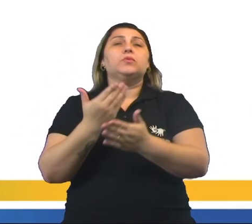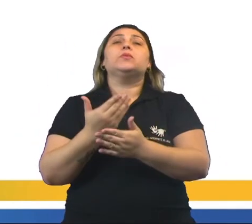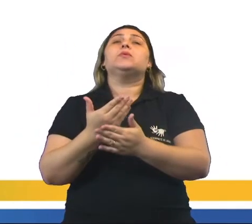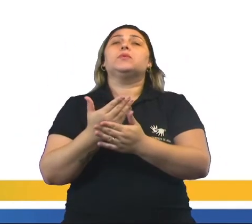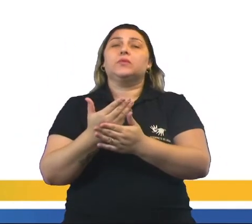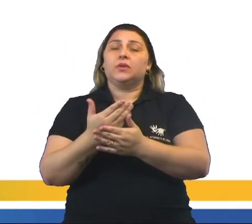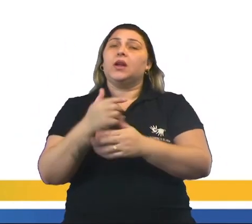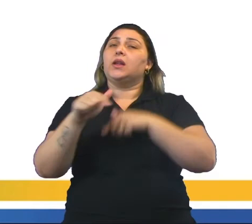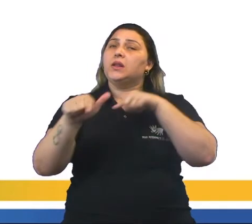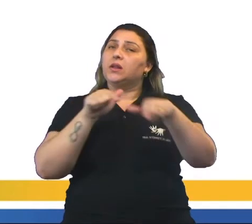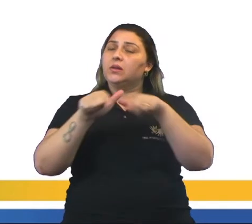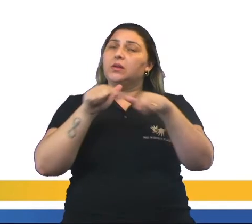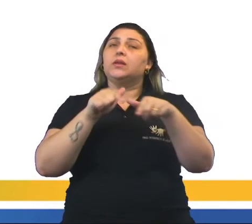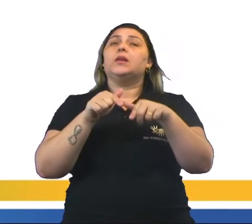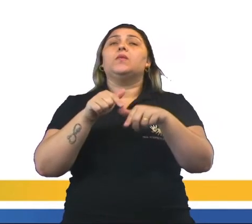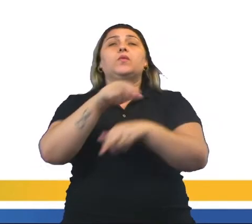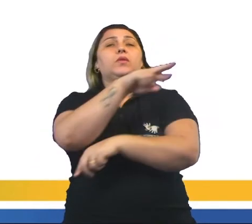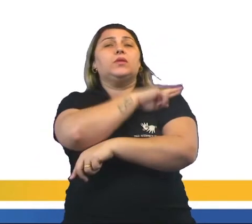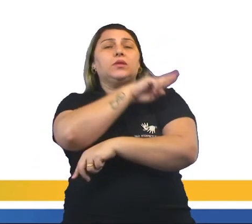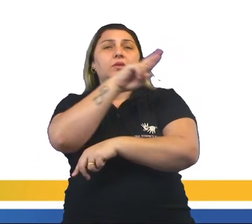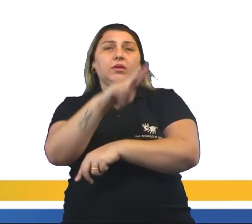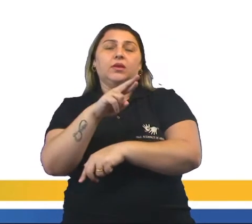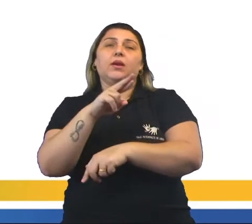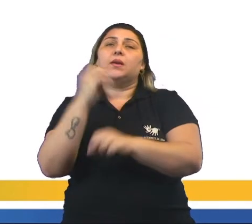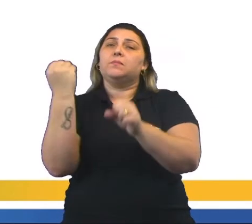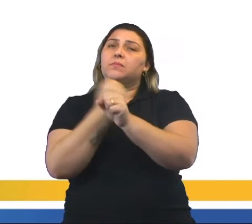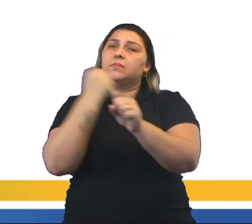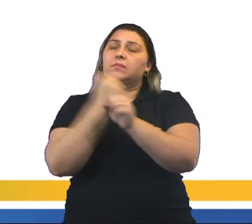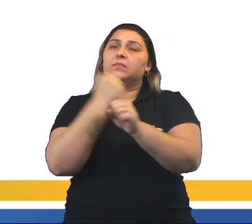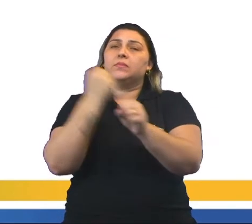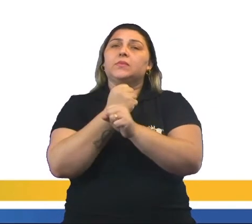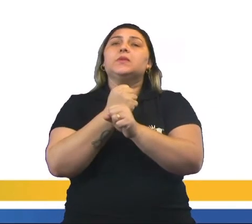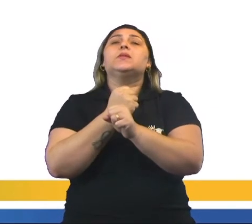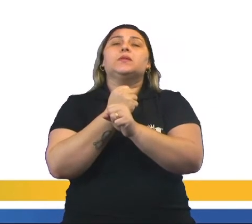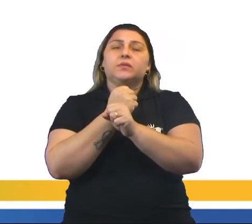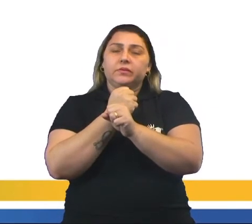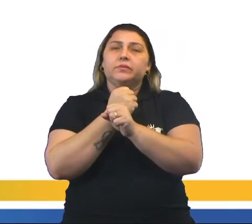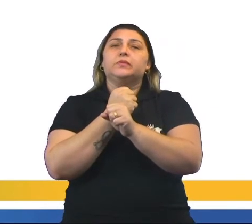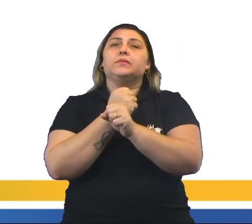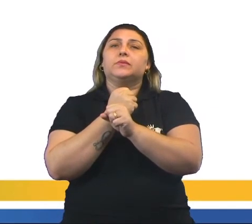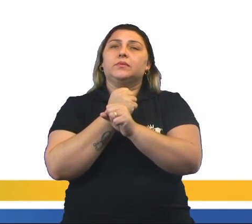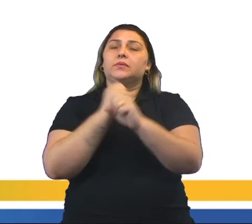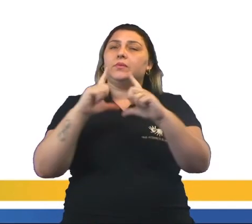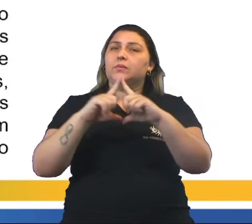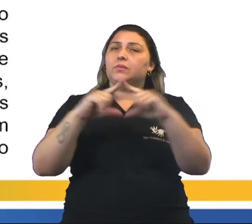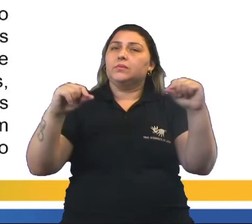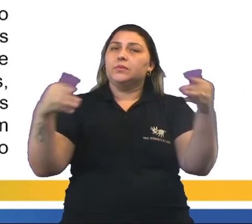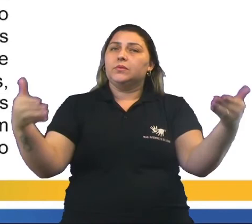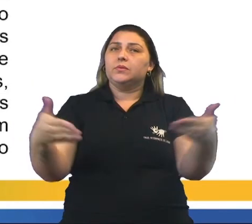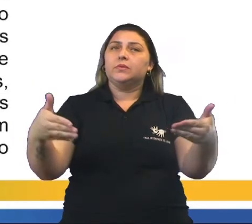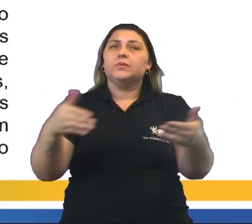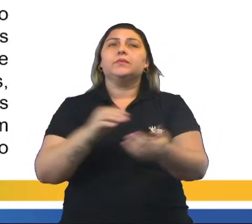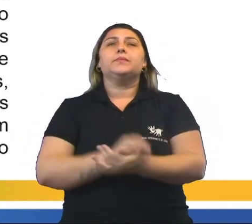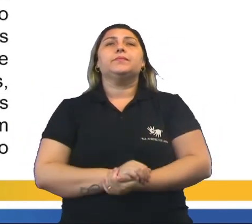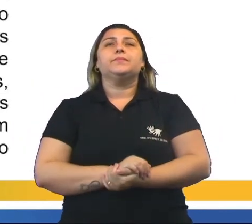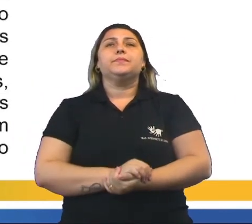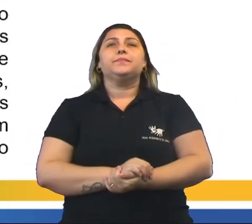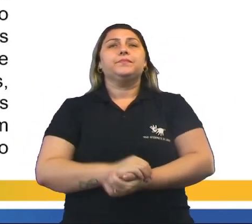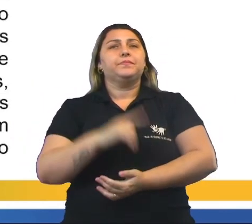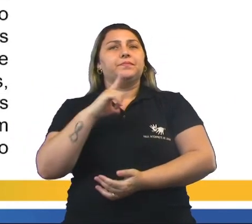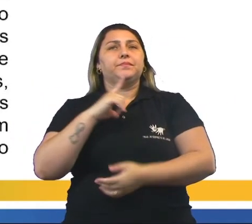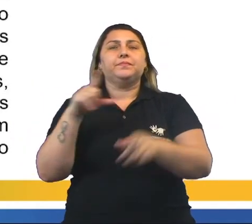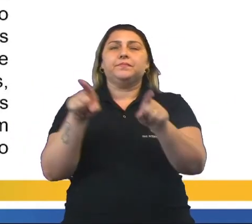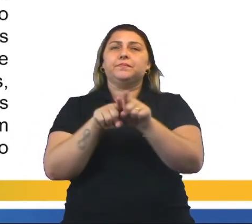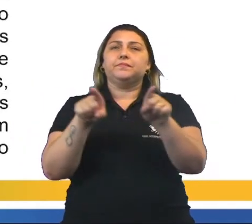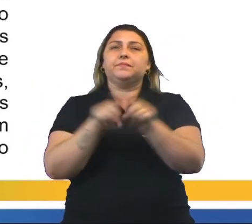braçais mesmo, que foram responsáveis pelas obras do que conhecemos hoje, de Brasília. E aí temos